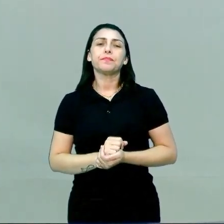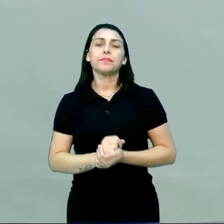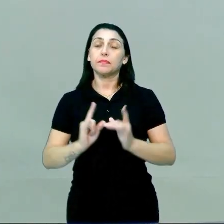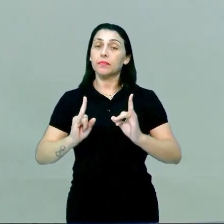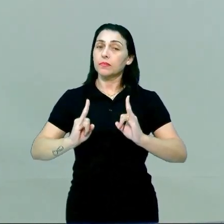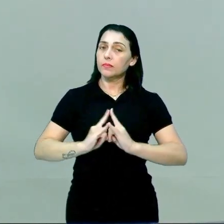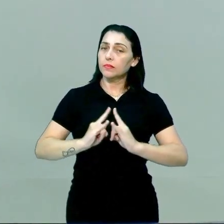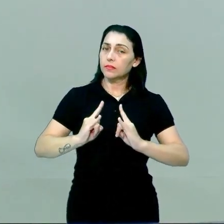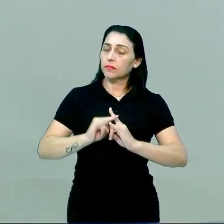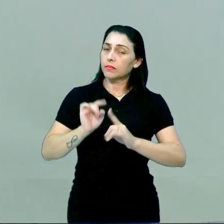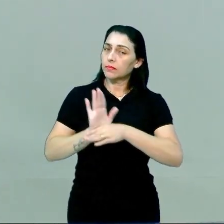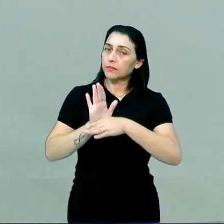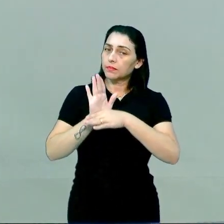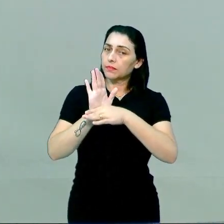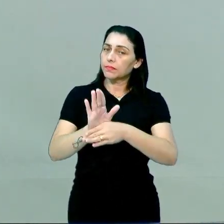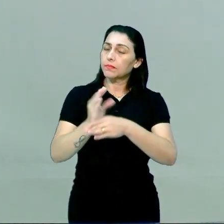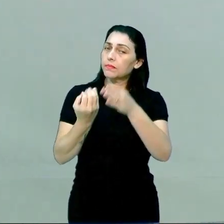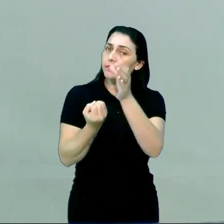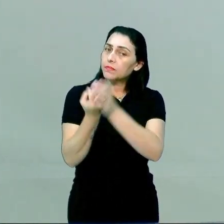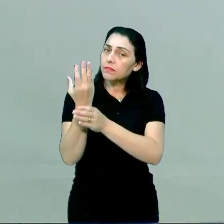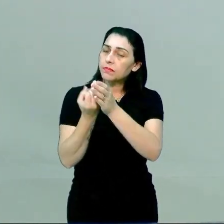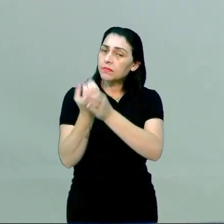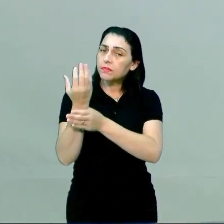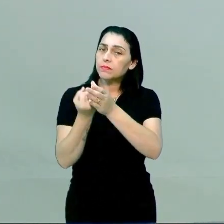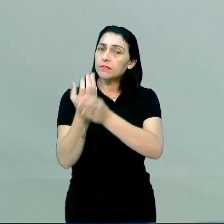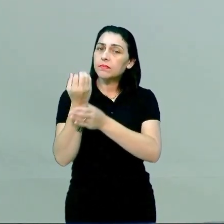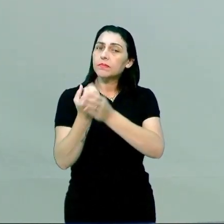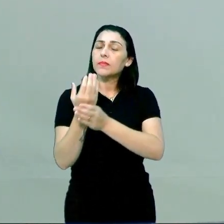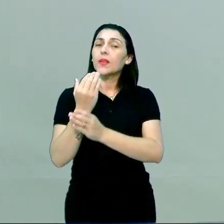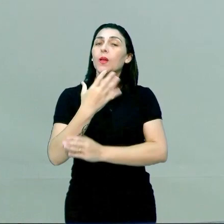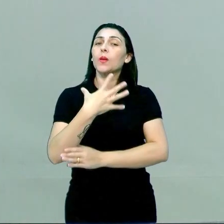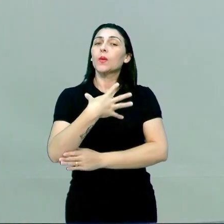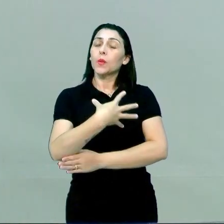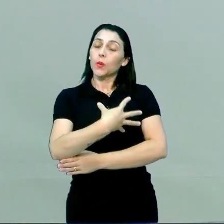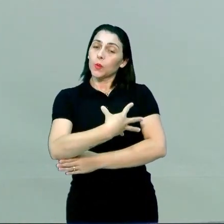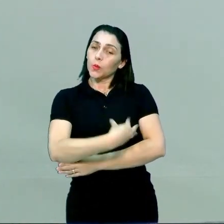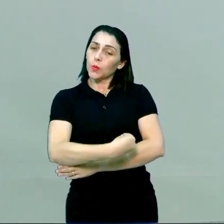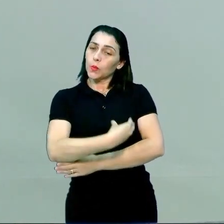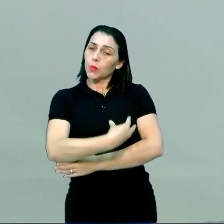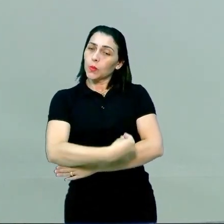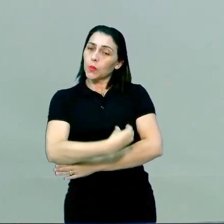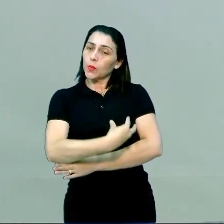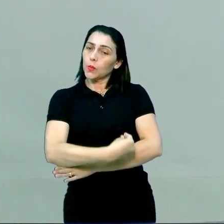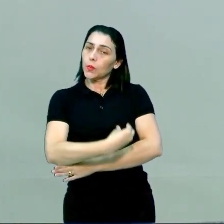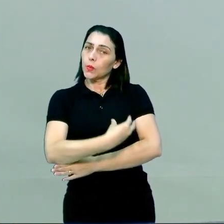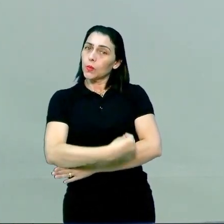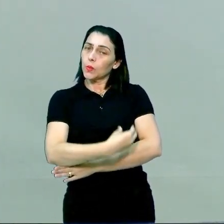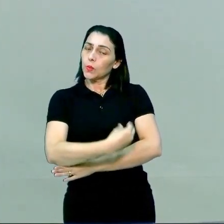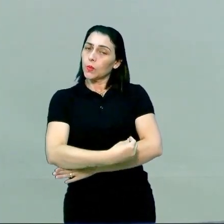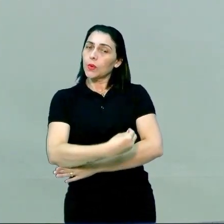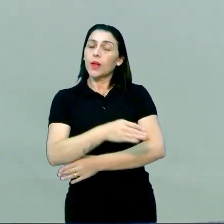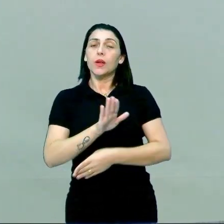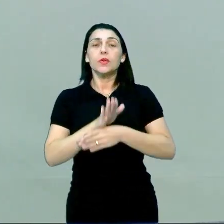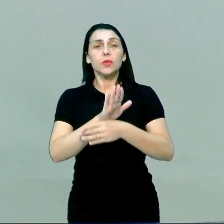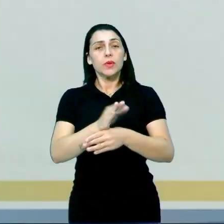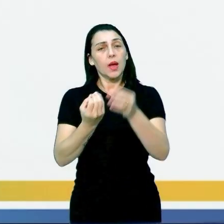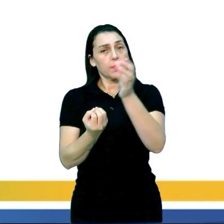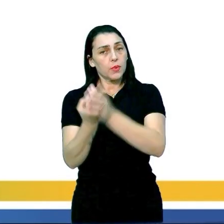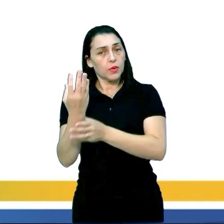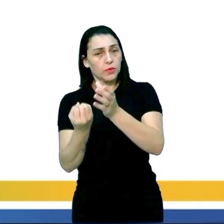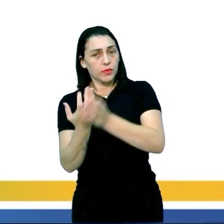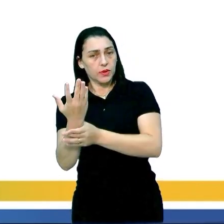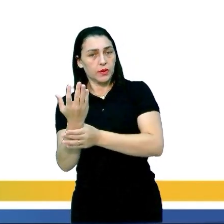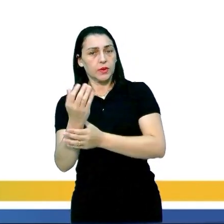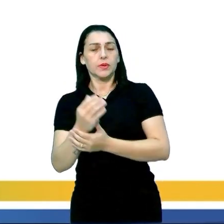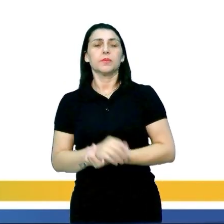é um hormônio que vai ajudar na produção do leite materno, tá? É ele que vai ajudar a produzir